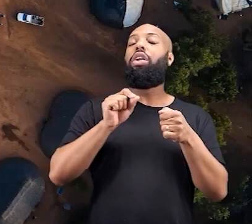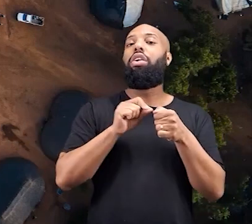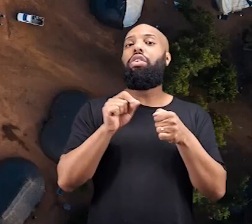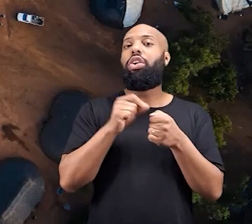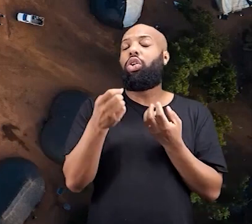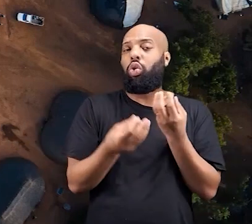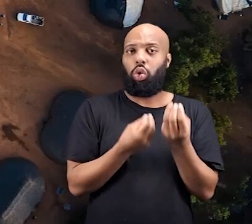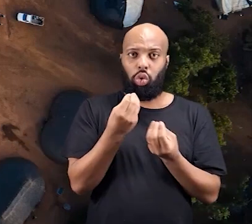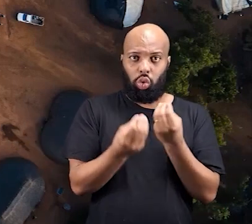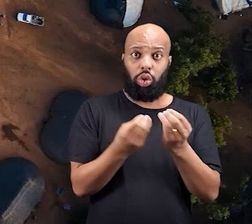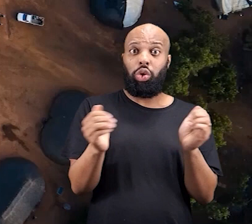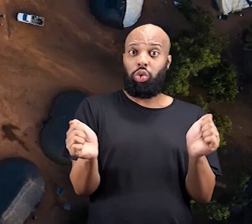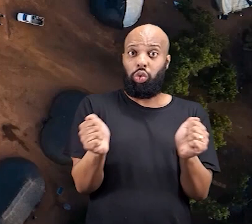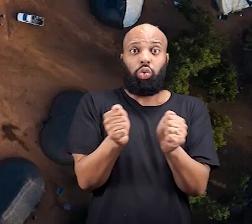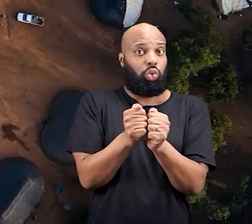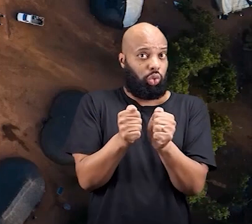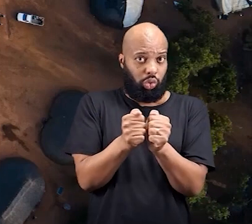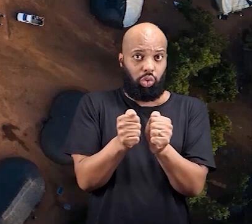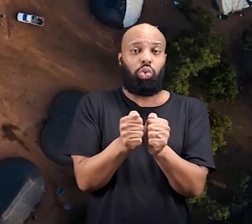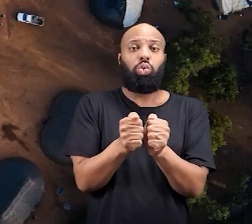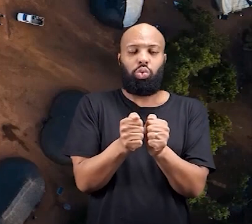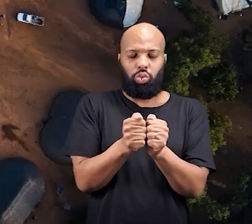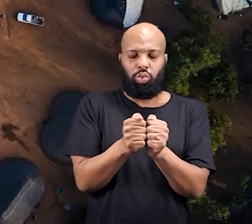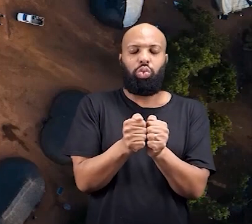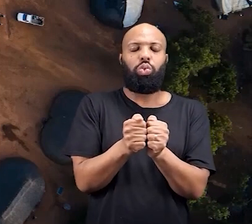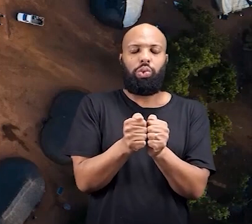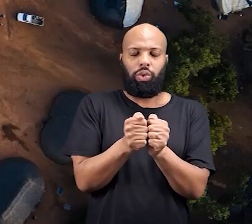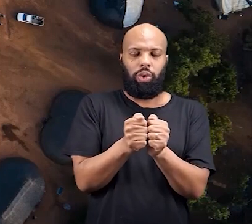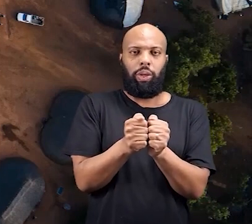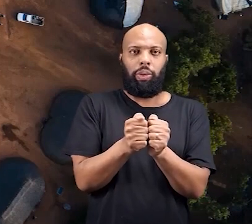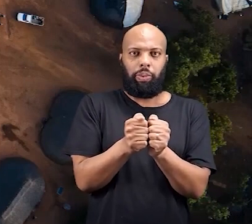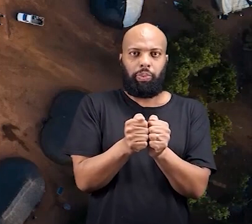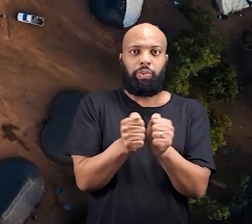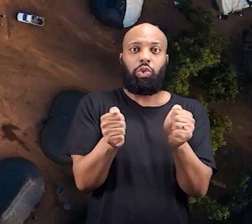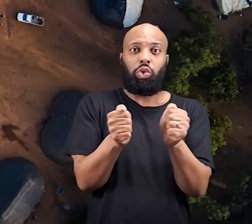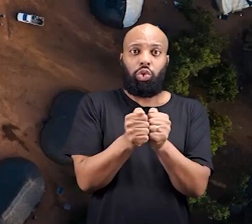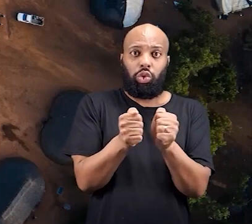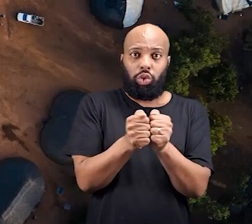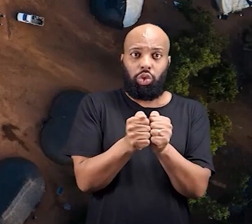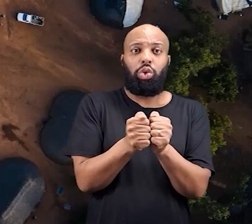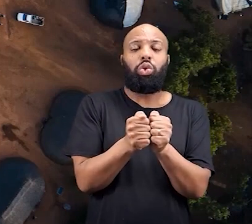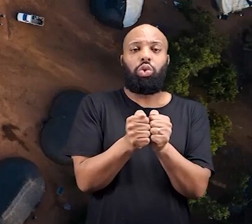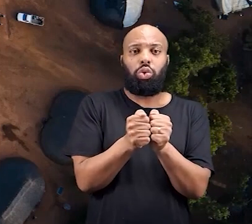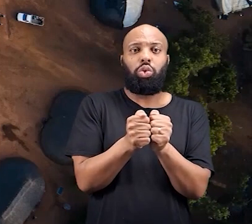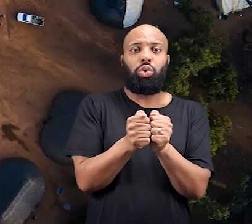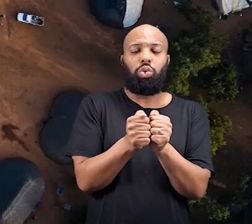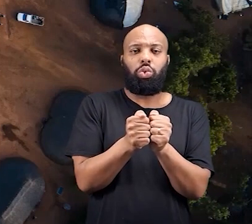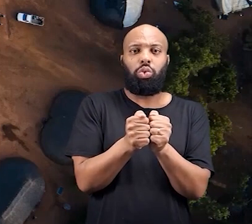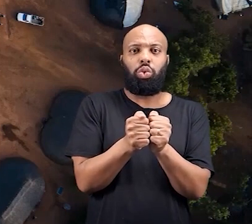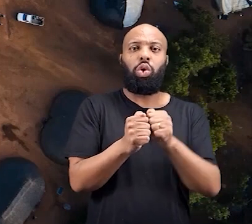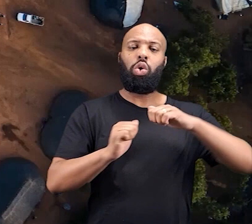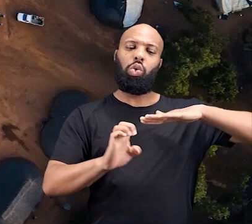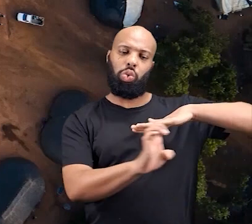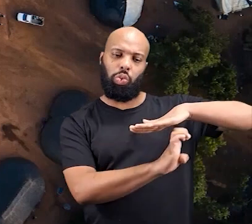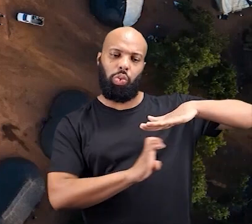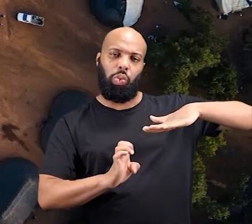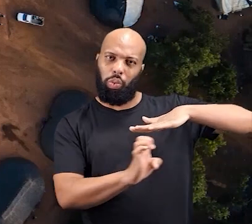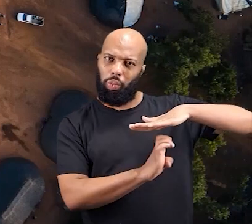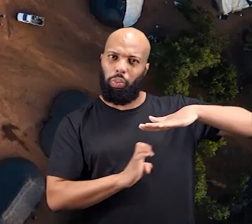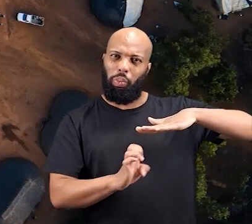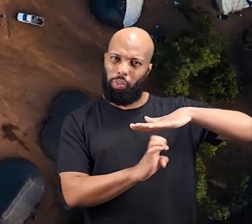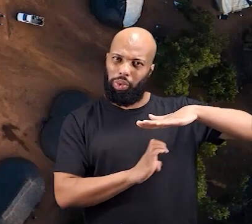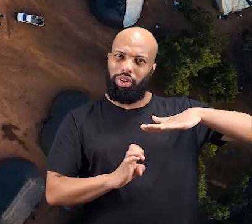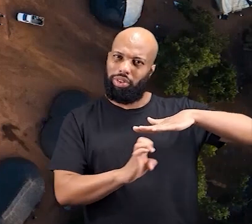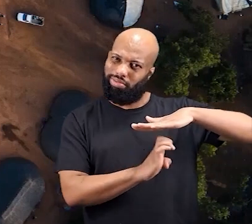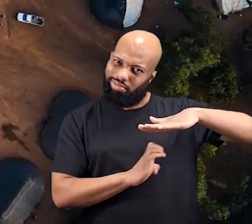esse trabalho foi feito junto com a Mongabey, né? Que